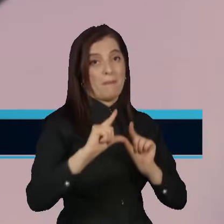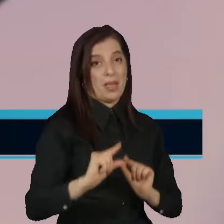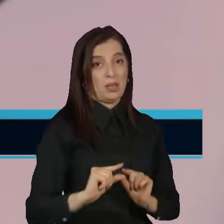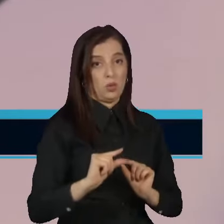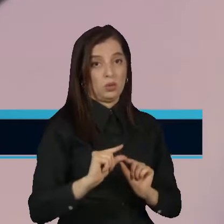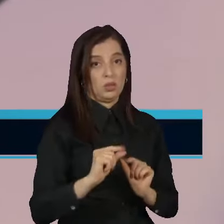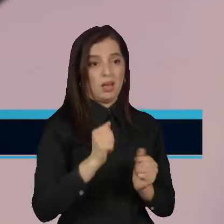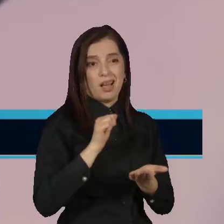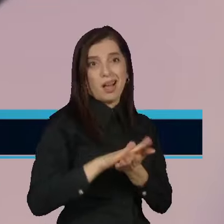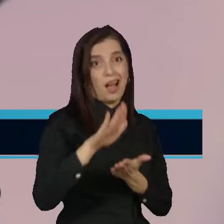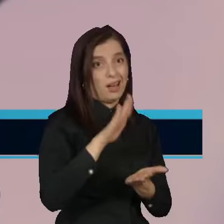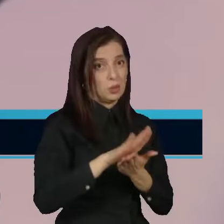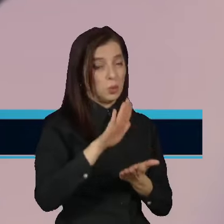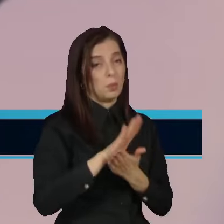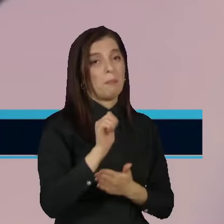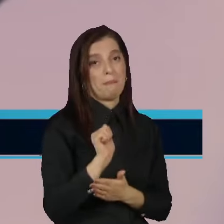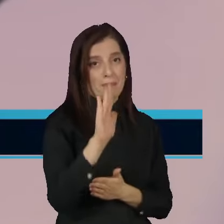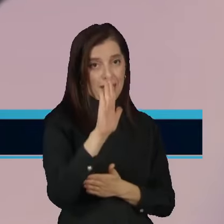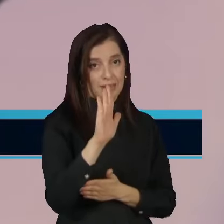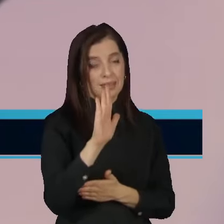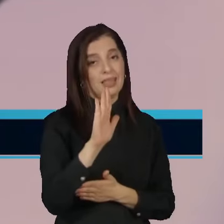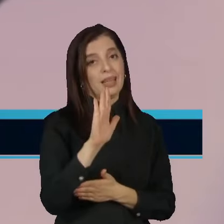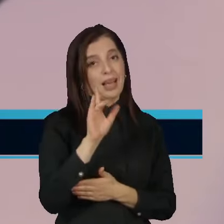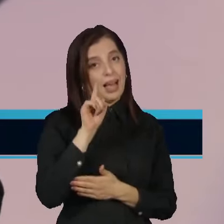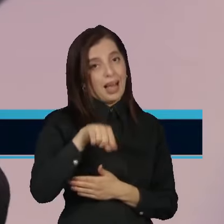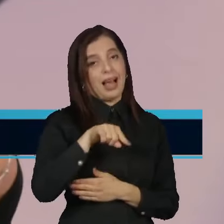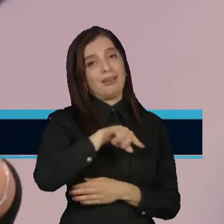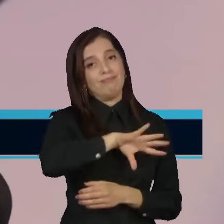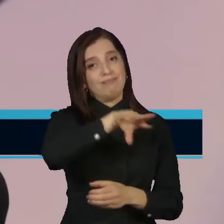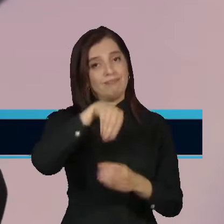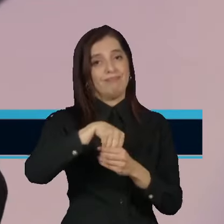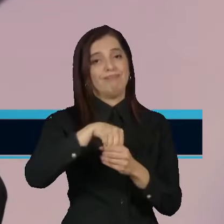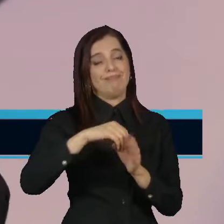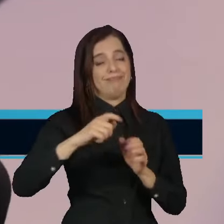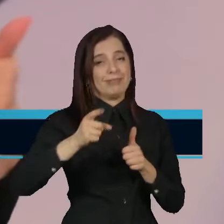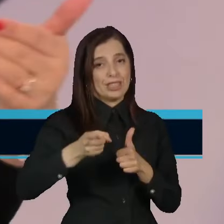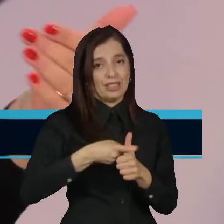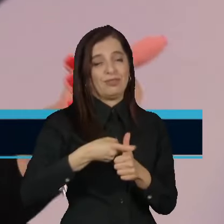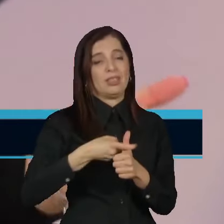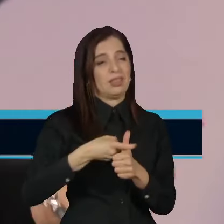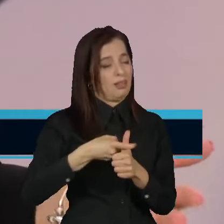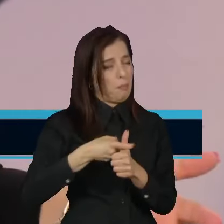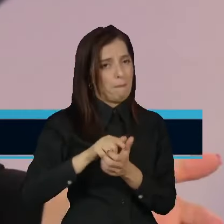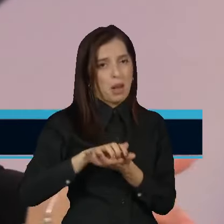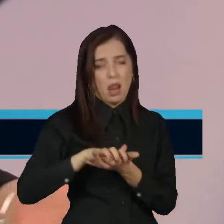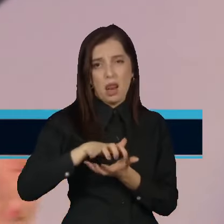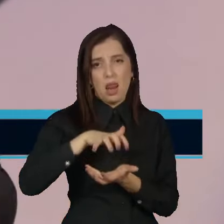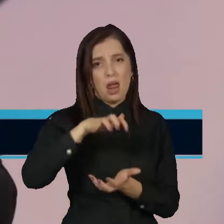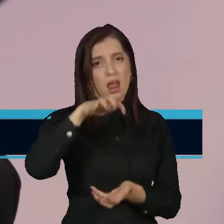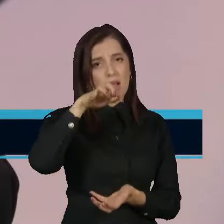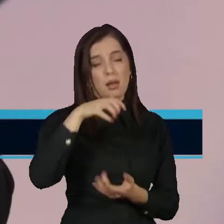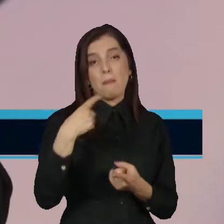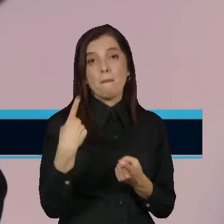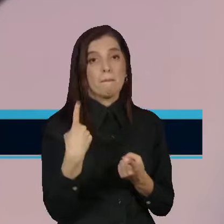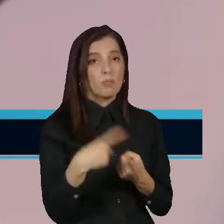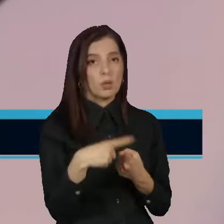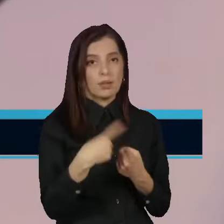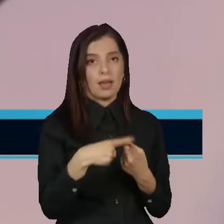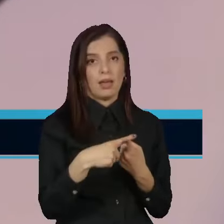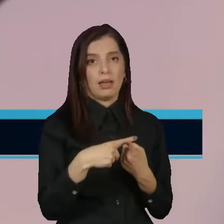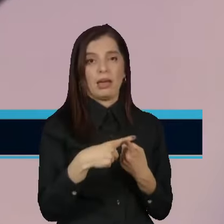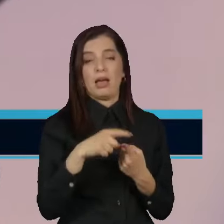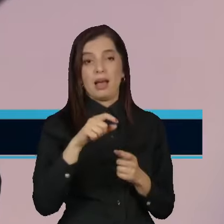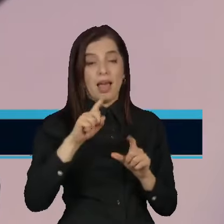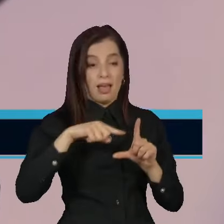aumento do déficit. E esse aumento do déficit é o que preocupa. Primeiro, porque existe claramente um impacto inflacionário, né? Então, a gente